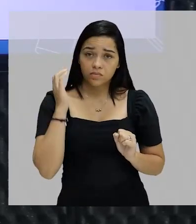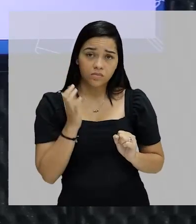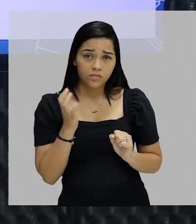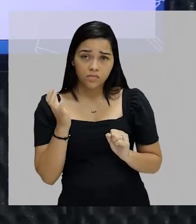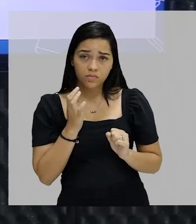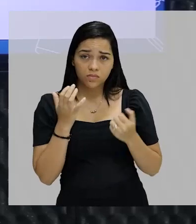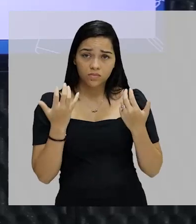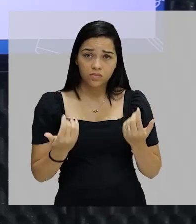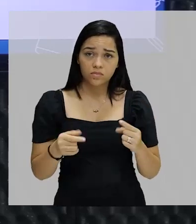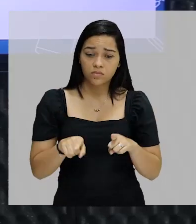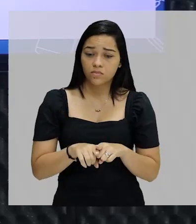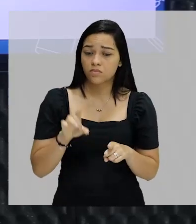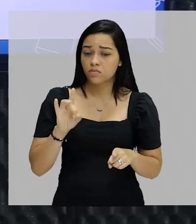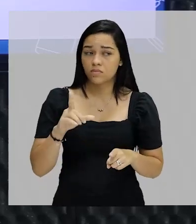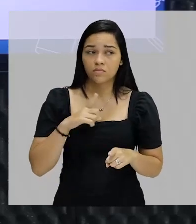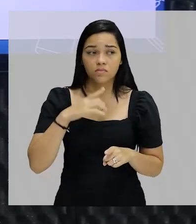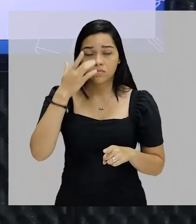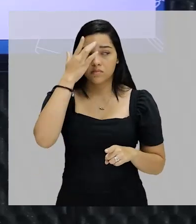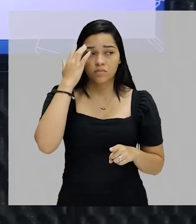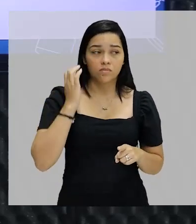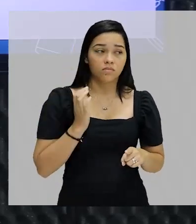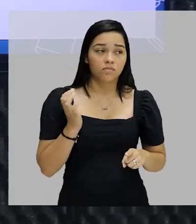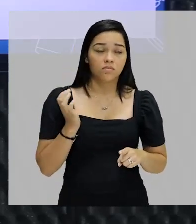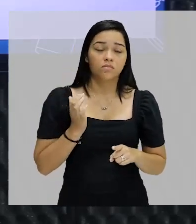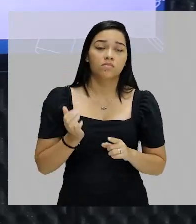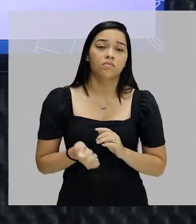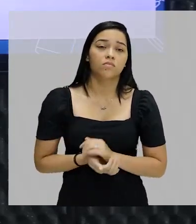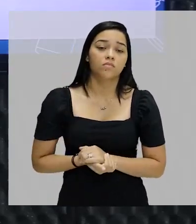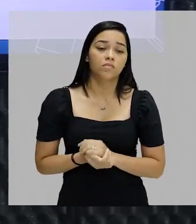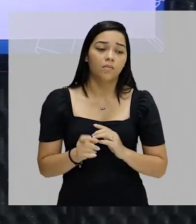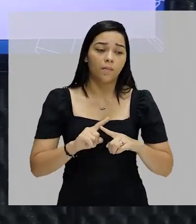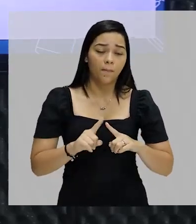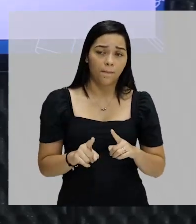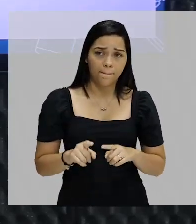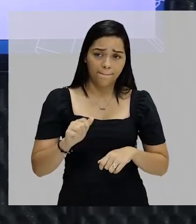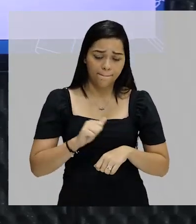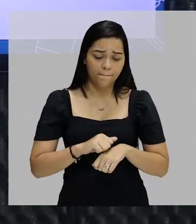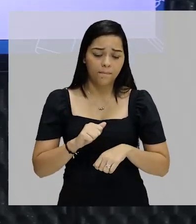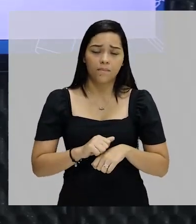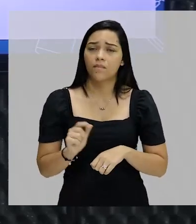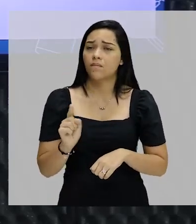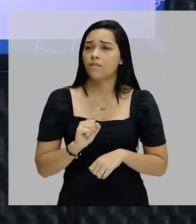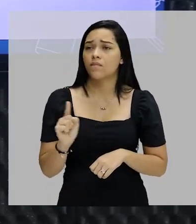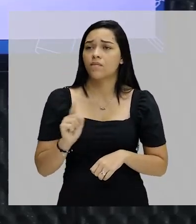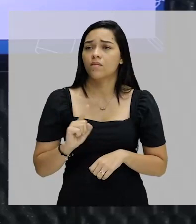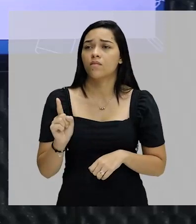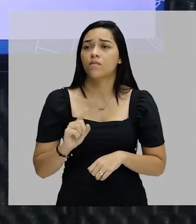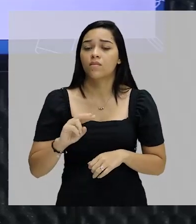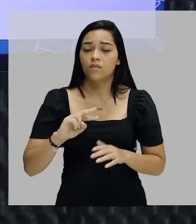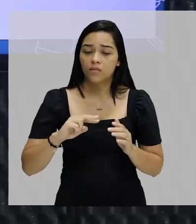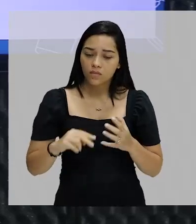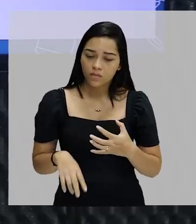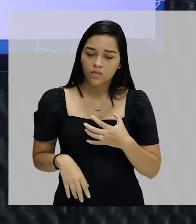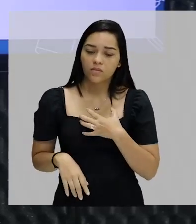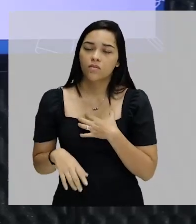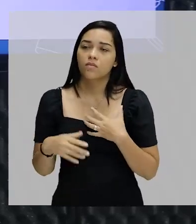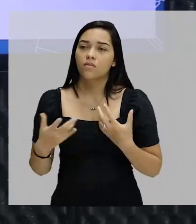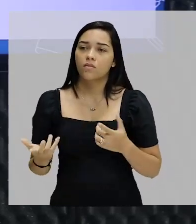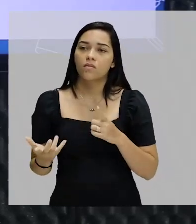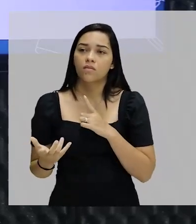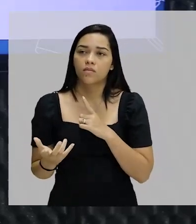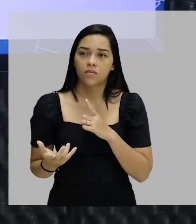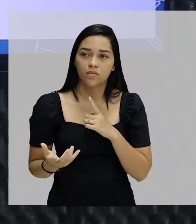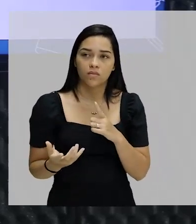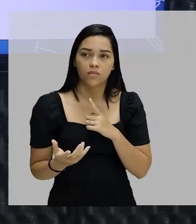e ter só rico e seja desigual. Mas pobreza não. Pobreza, no sentido absoluto, é